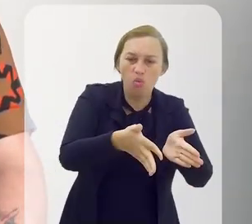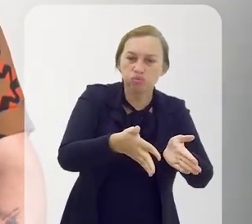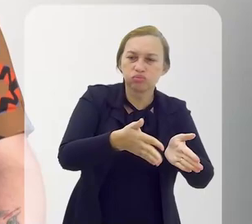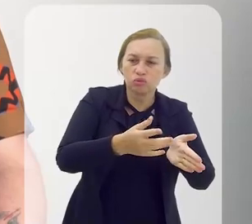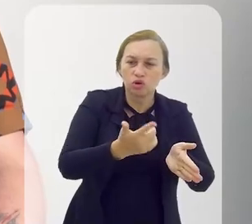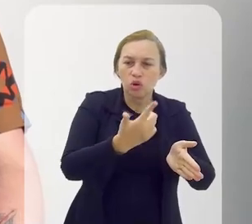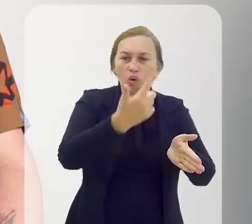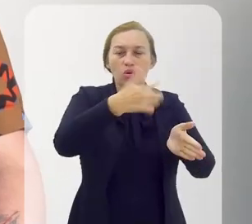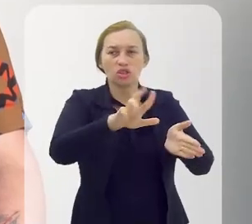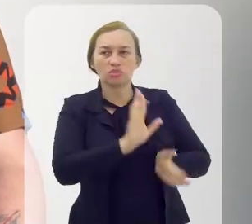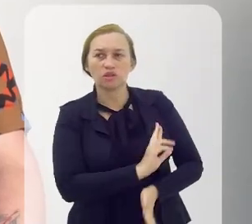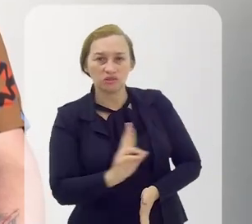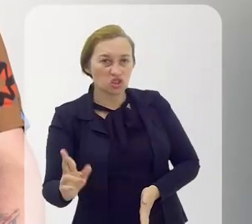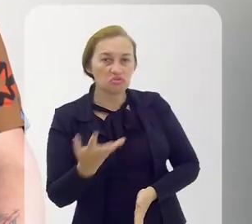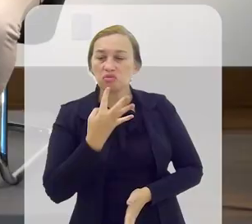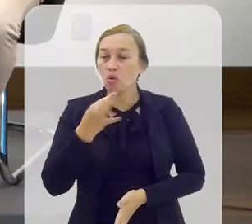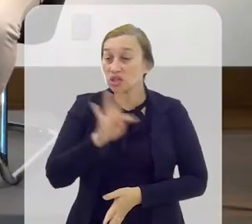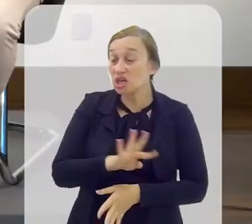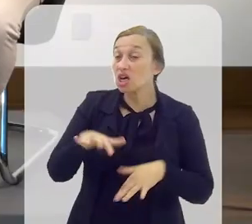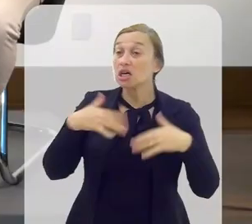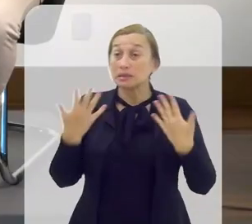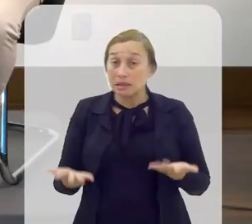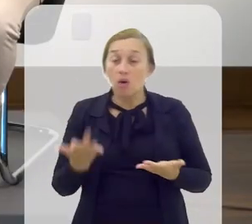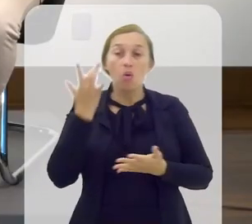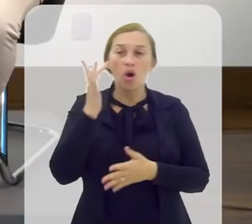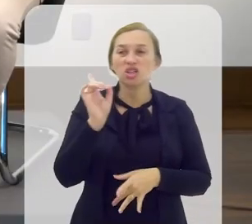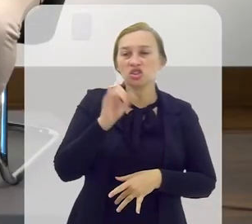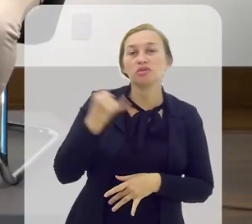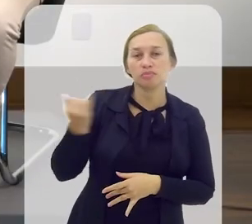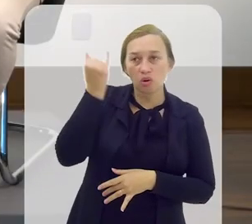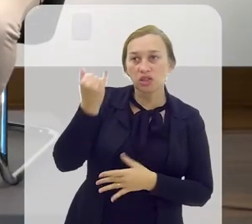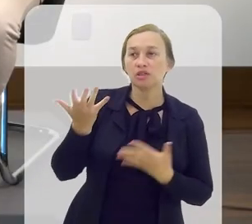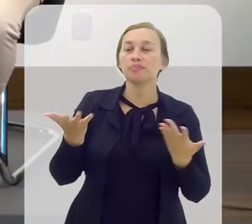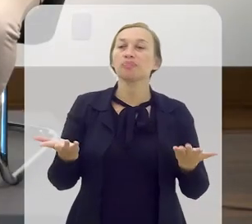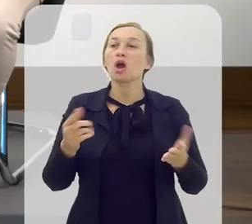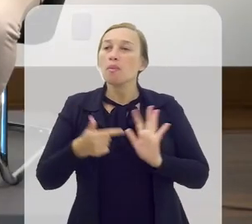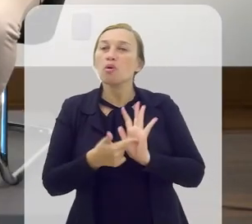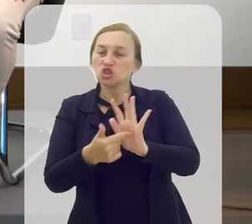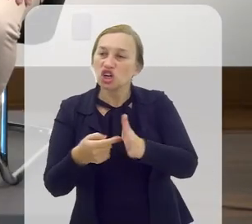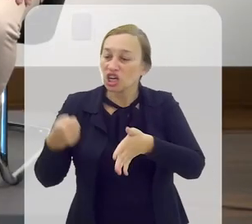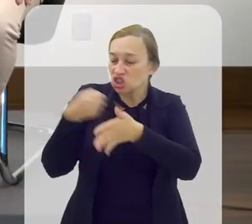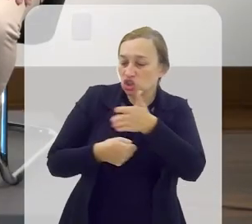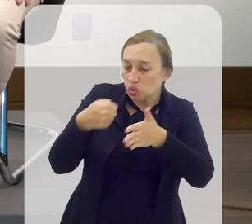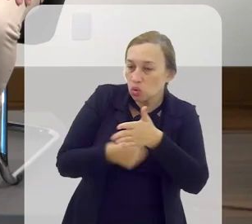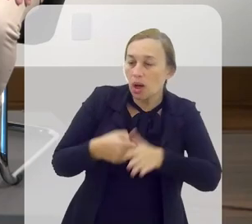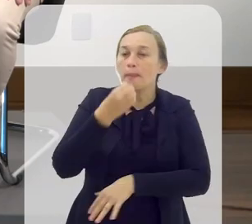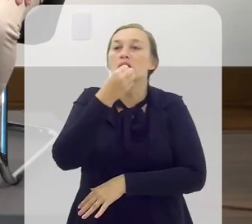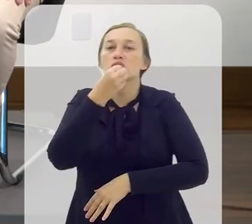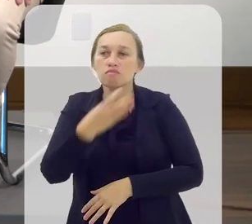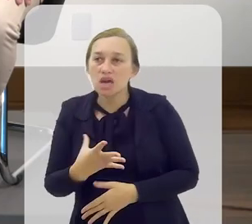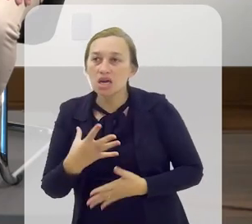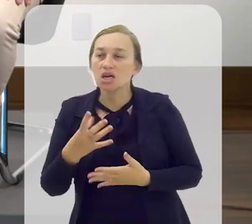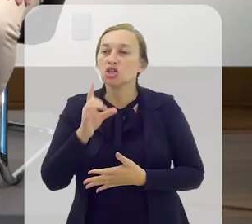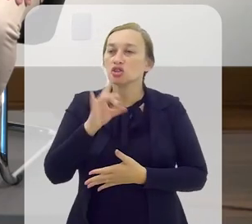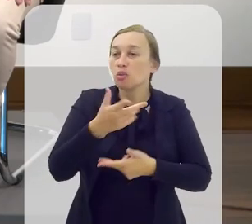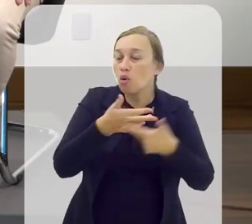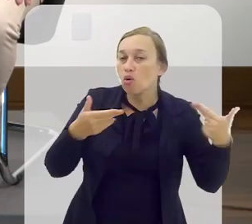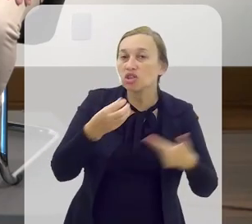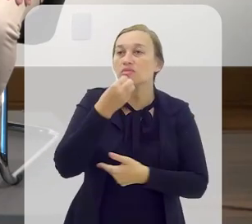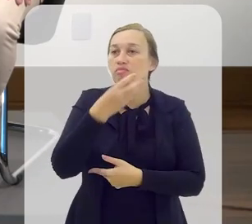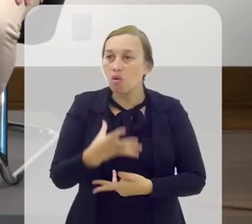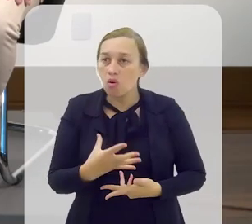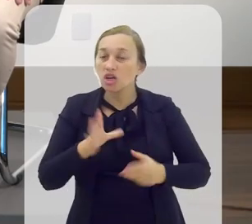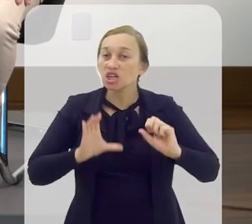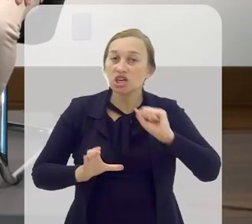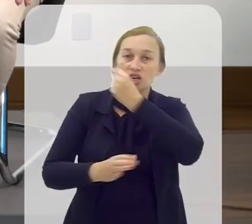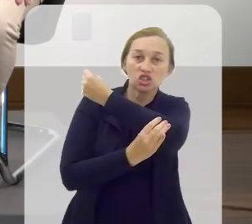caminho àquelas religiões que a gente conhecia. Então, acho que o importante foi isso, mostrar que a gente luta pelo bem, a gente luta